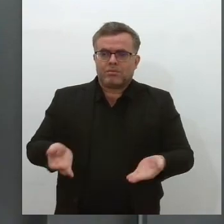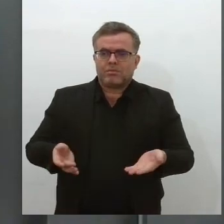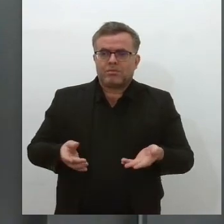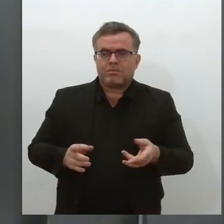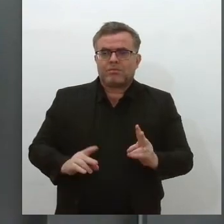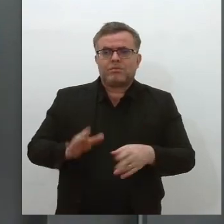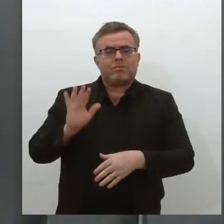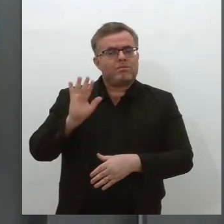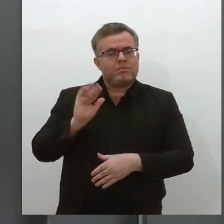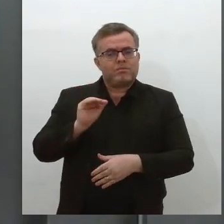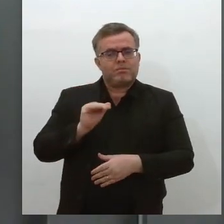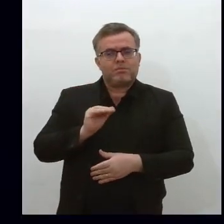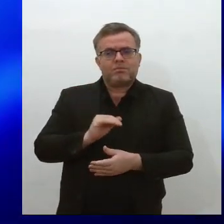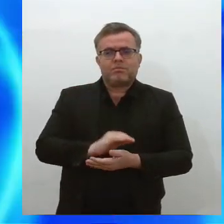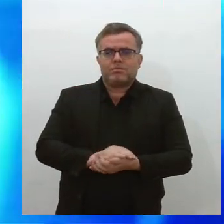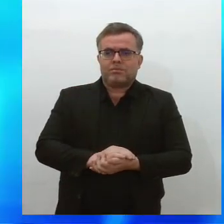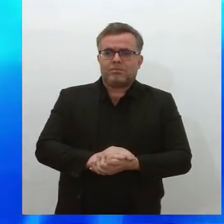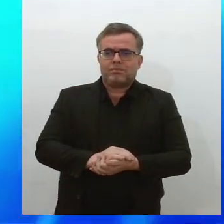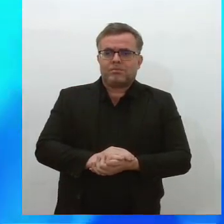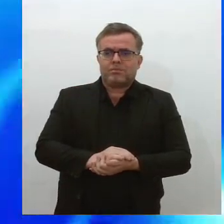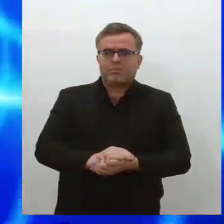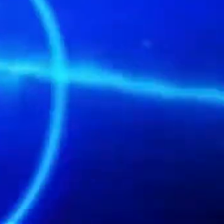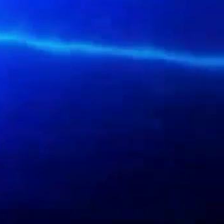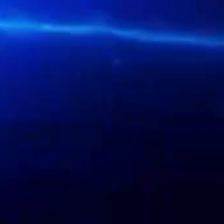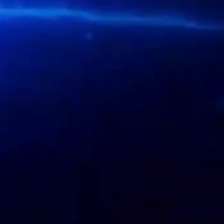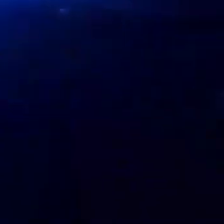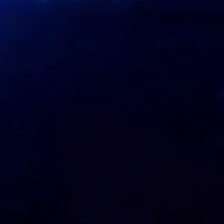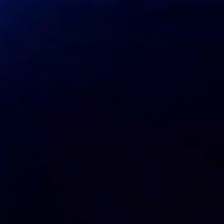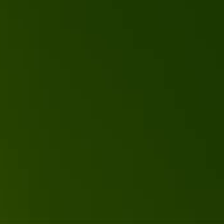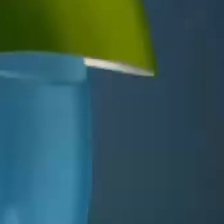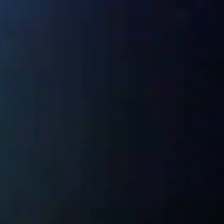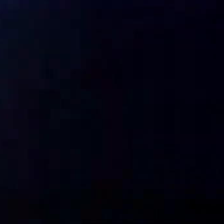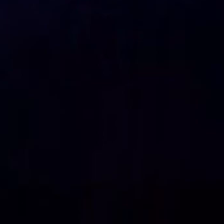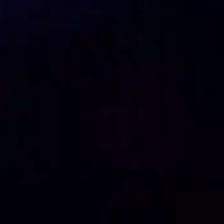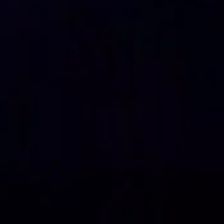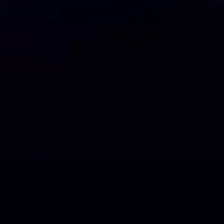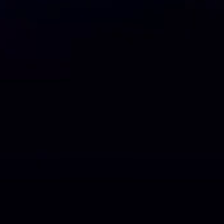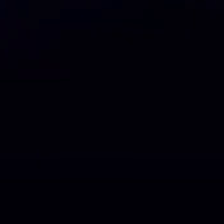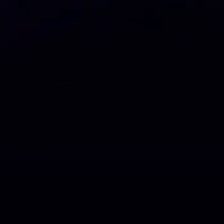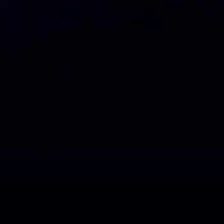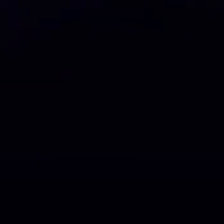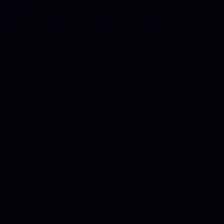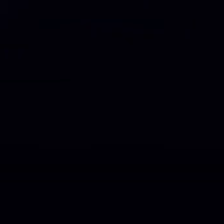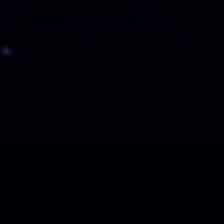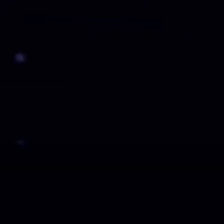encontro. No Twitter, arroba TV Alese o encontro.